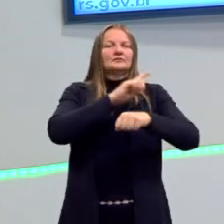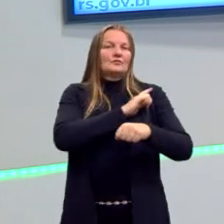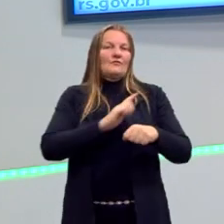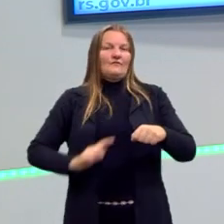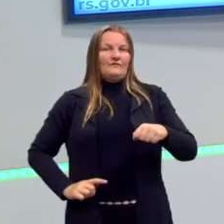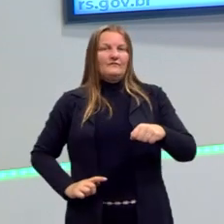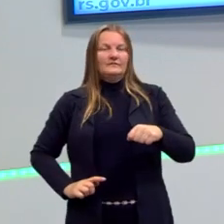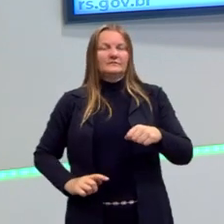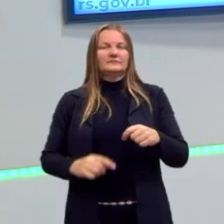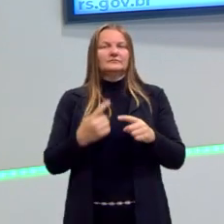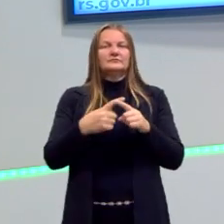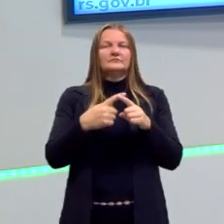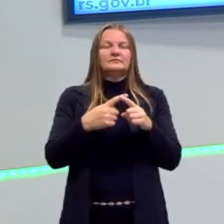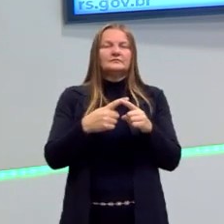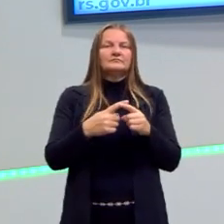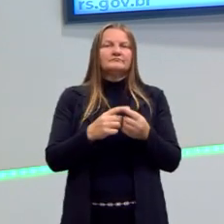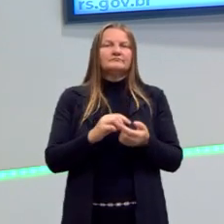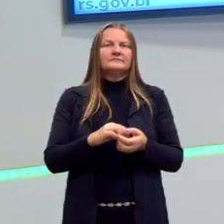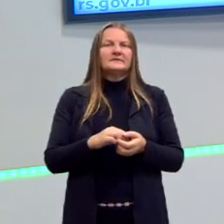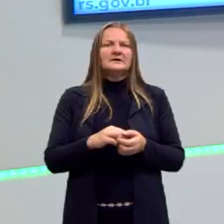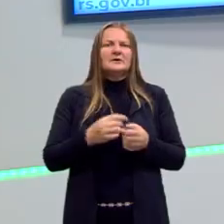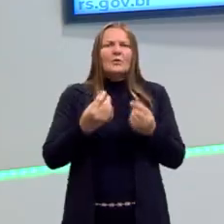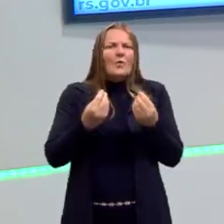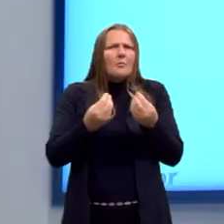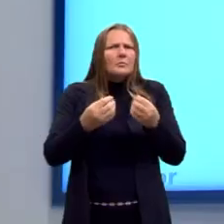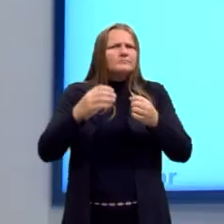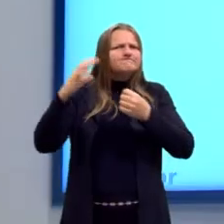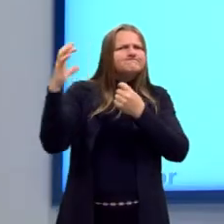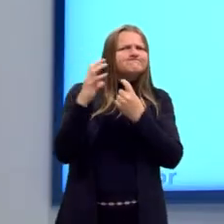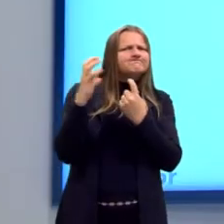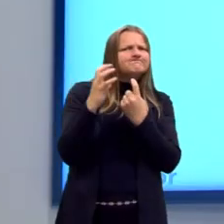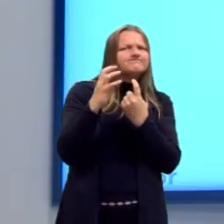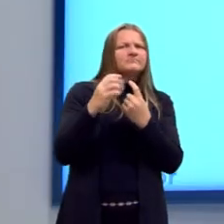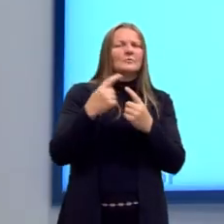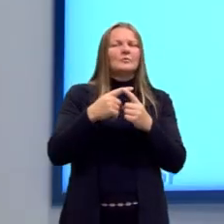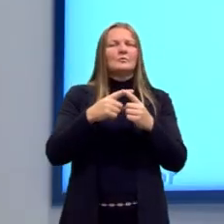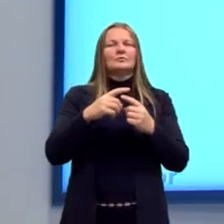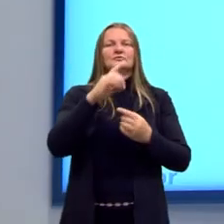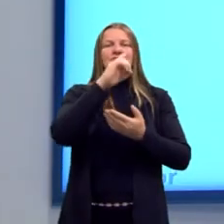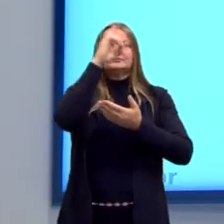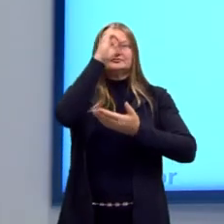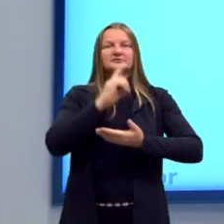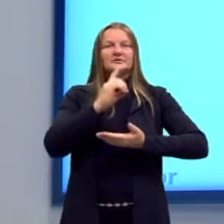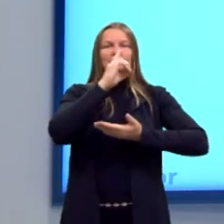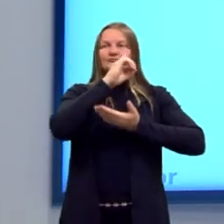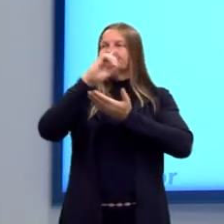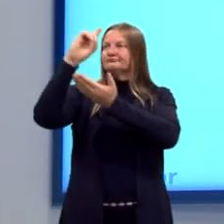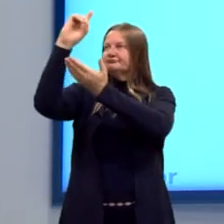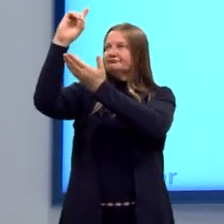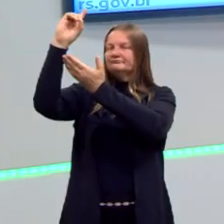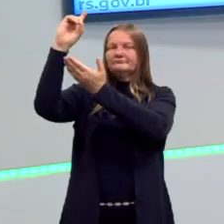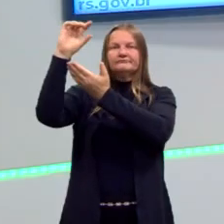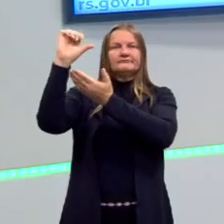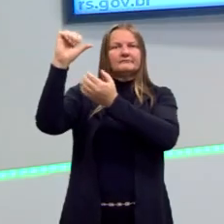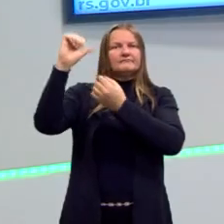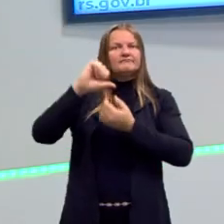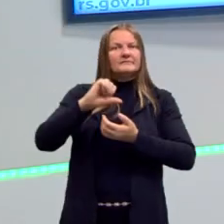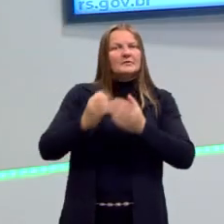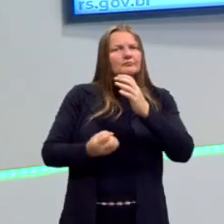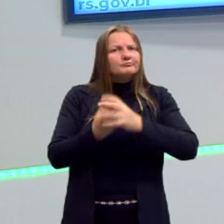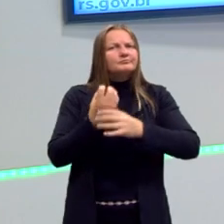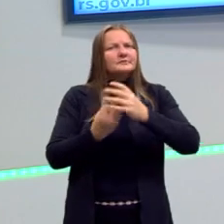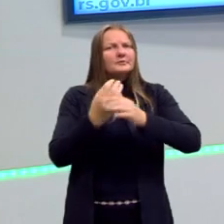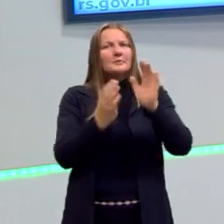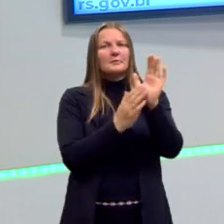a intenção é justamente essa, tensionar o Estado do direito divino. Mas, para fazer isso, ele escreve, então, outras